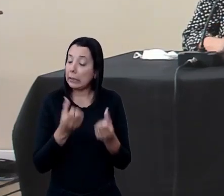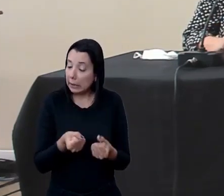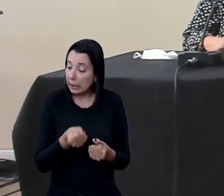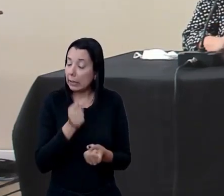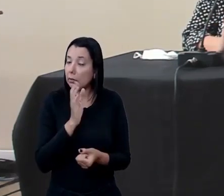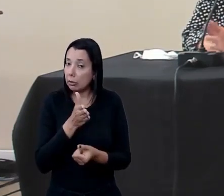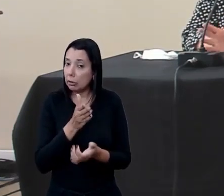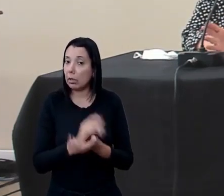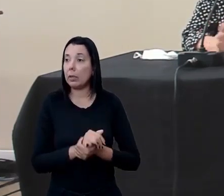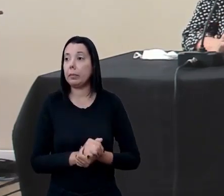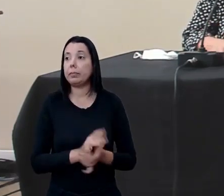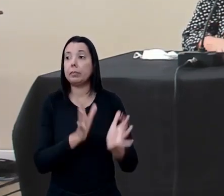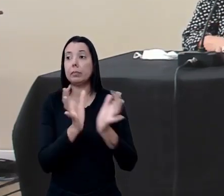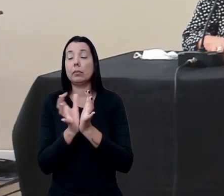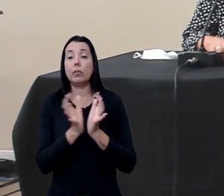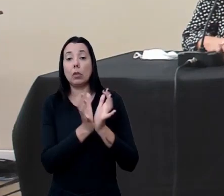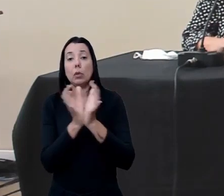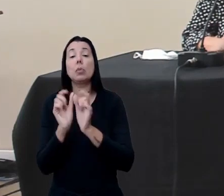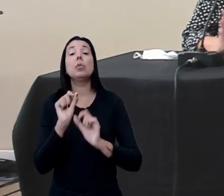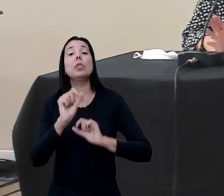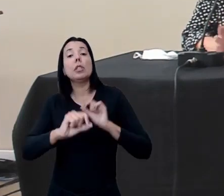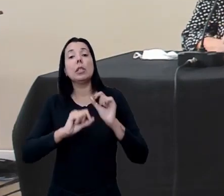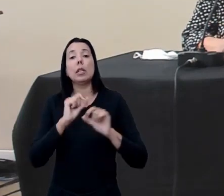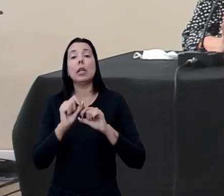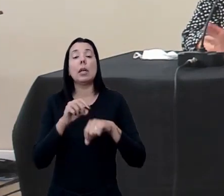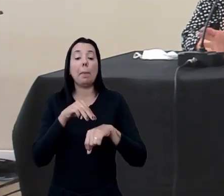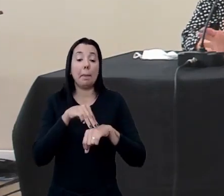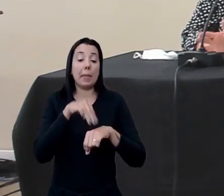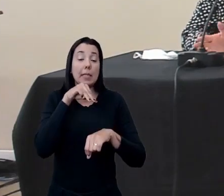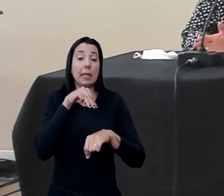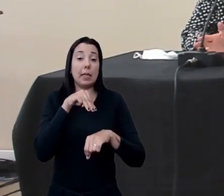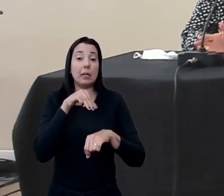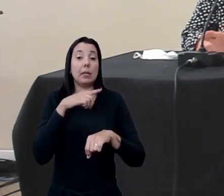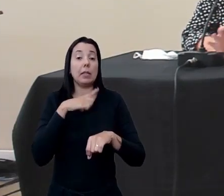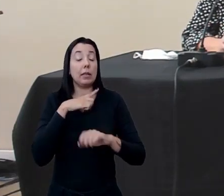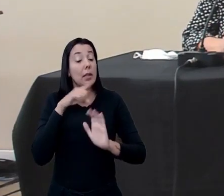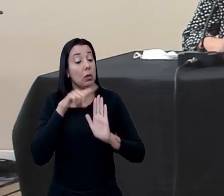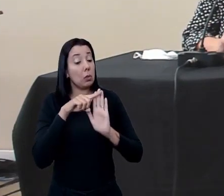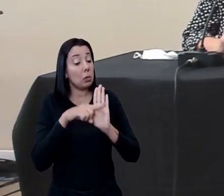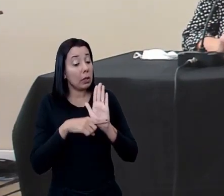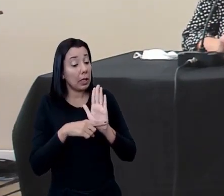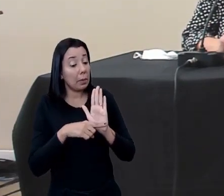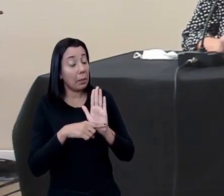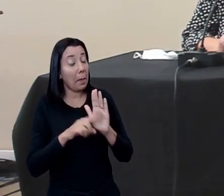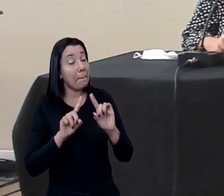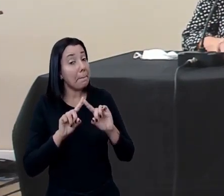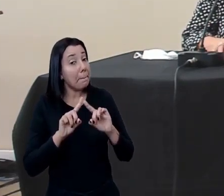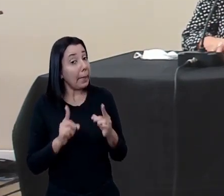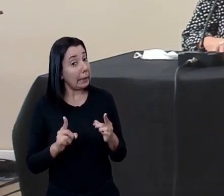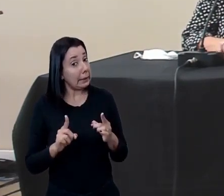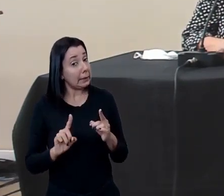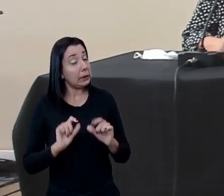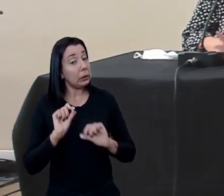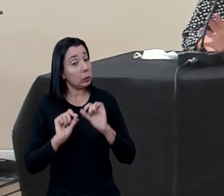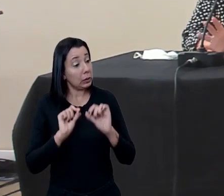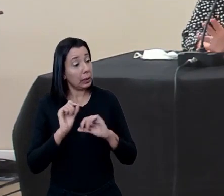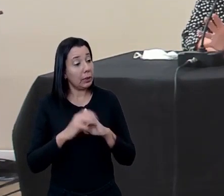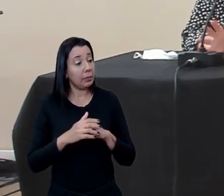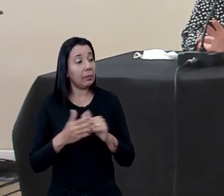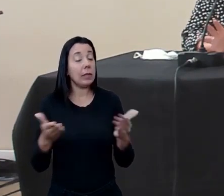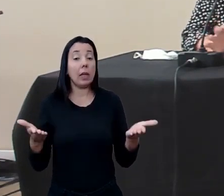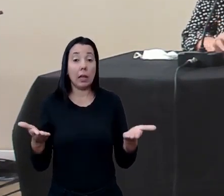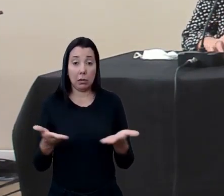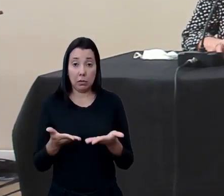ao conjunto de docentes inscritos no programa por outro lado nesse